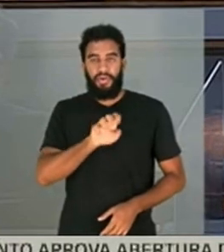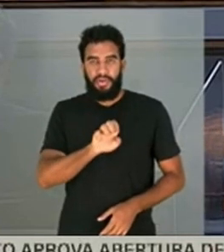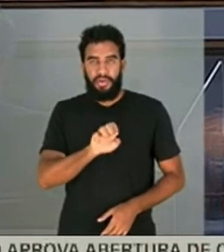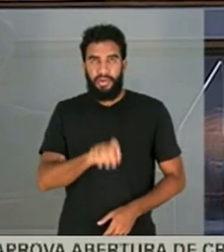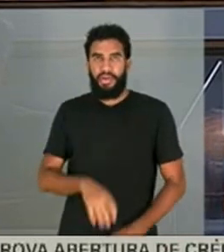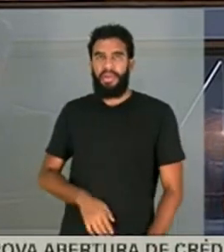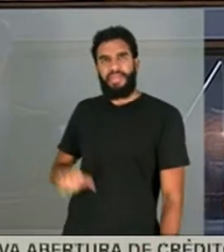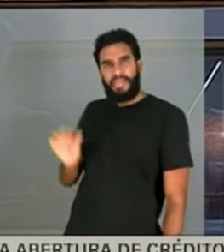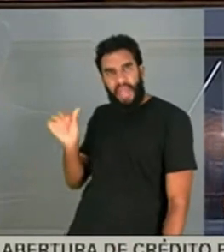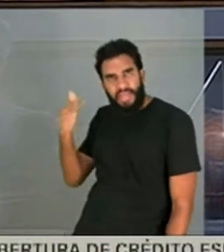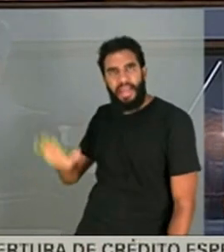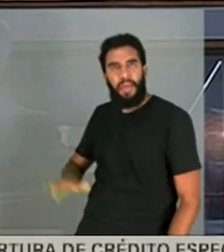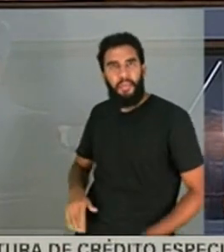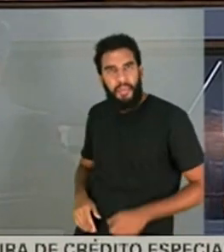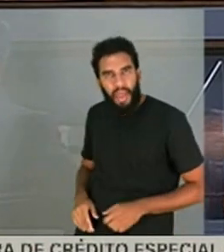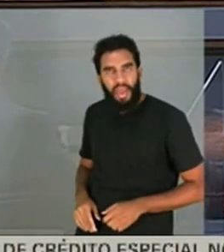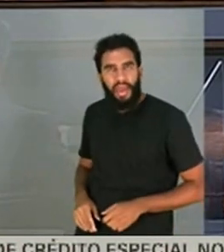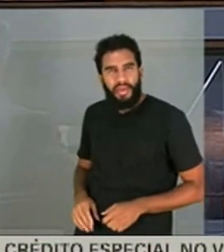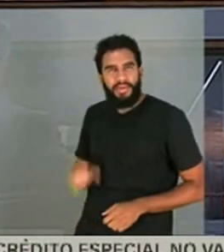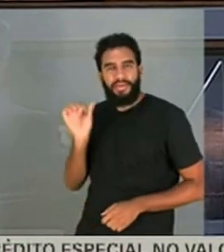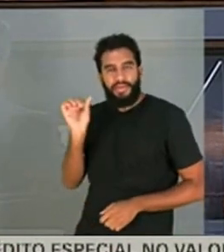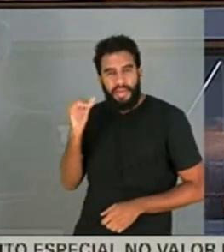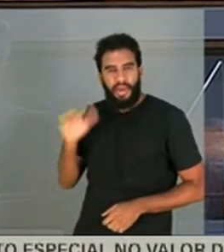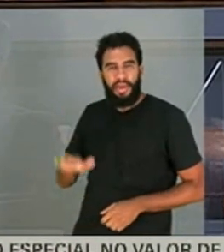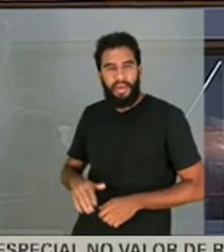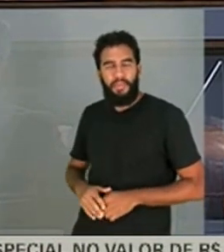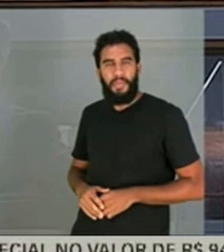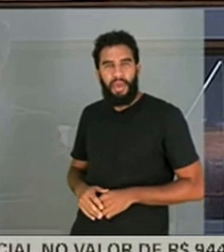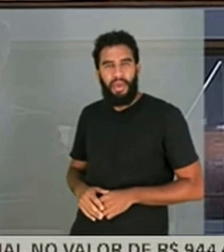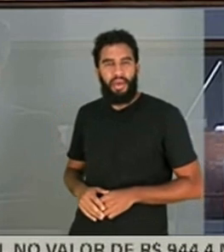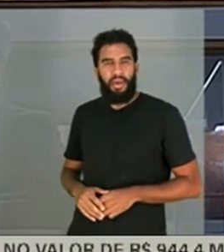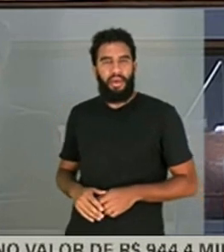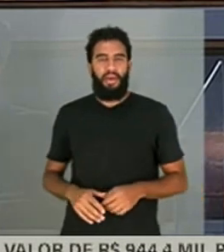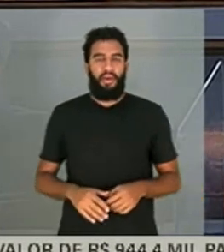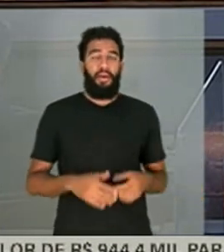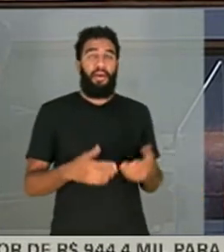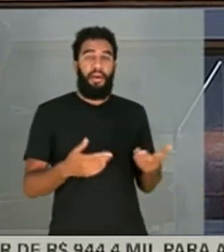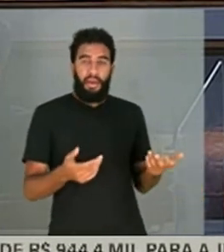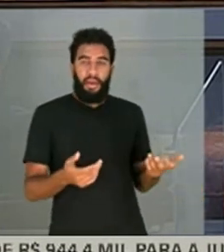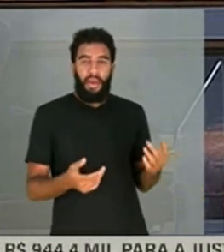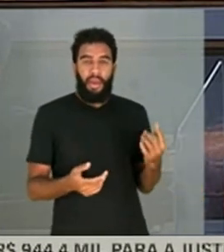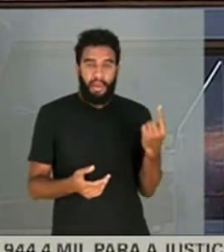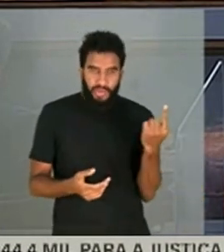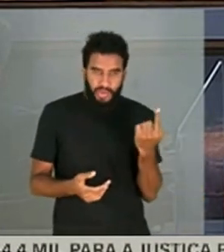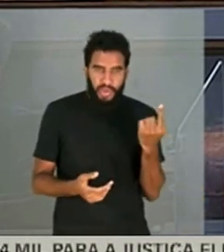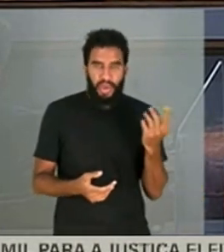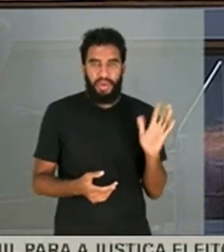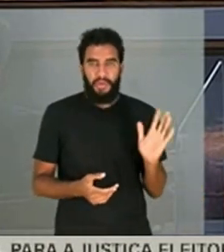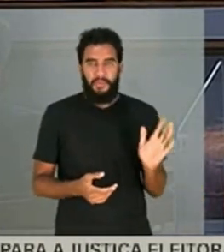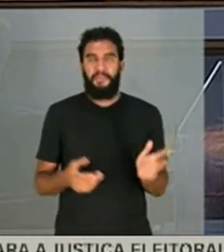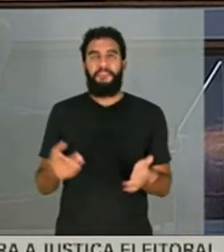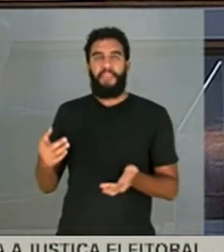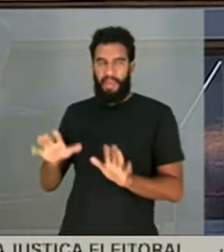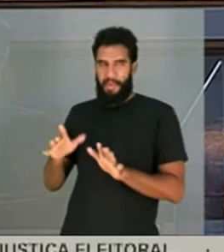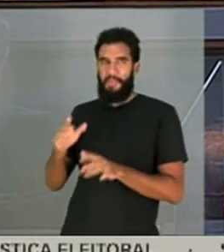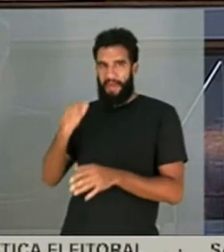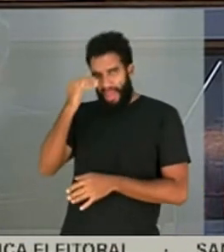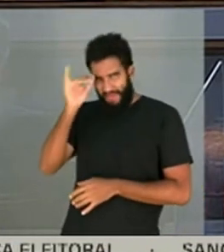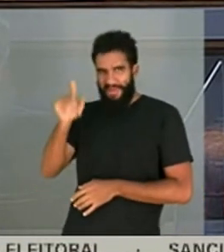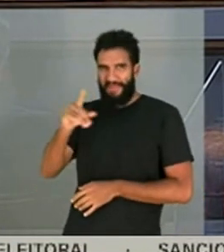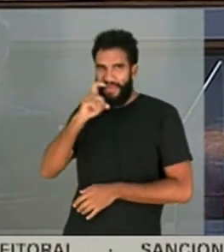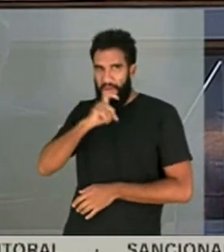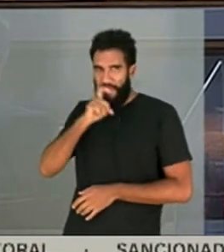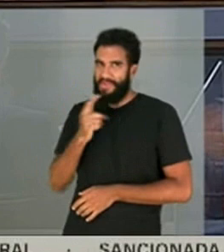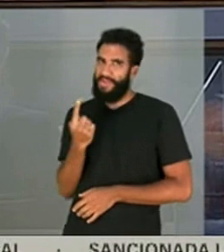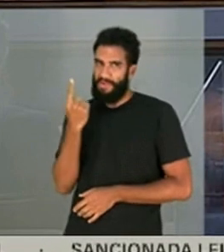6h30, Jorginho. É, tá aí, Pra não me deixar mentir sozinho, né? Pra não deixar ele, deixar o senhor mentir sozinho.